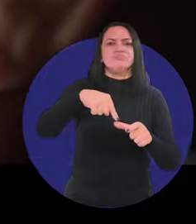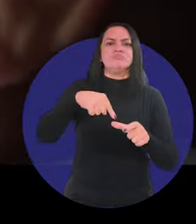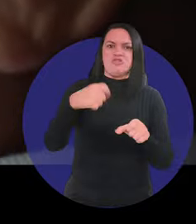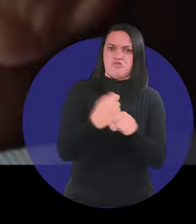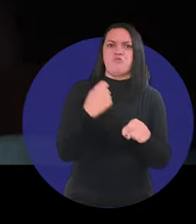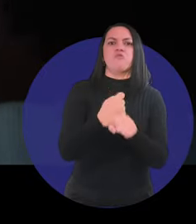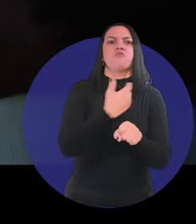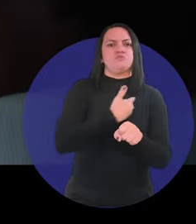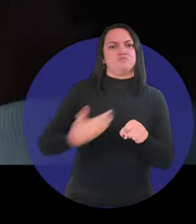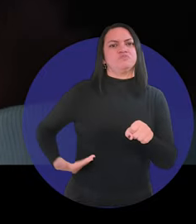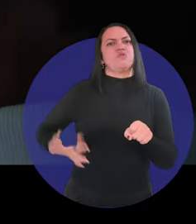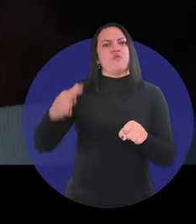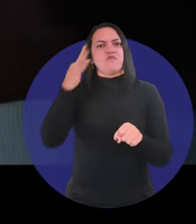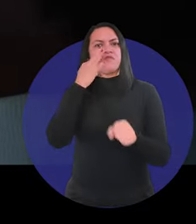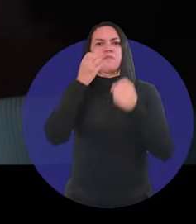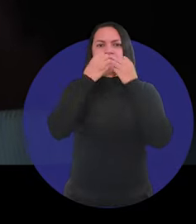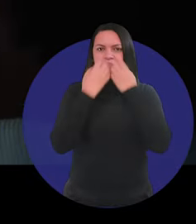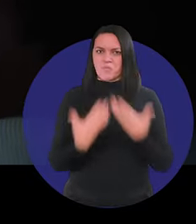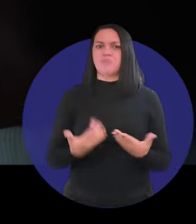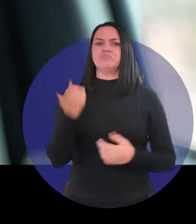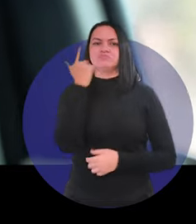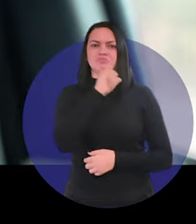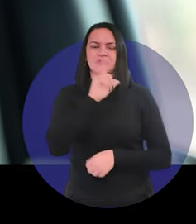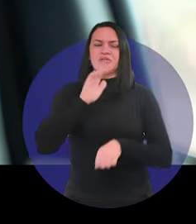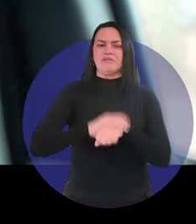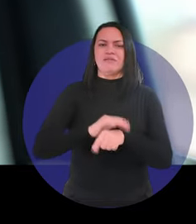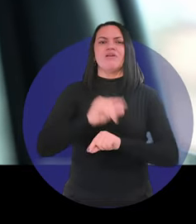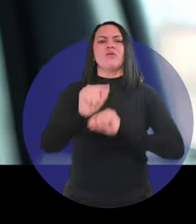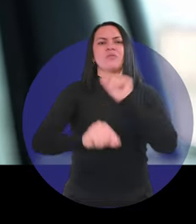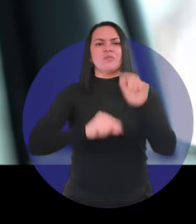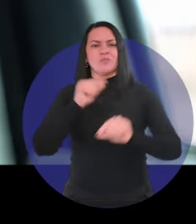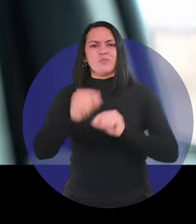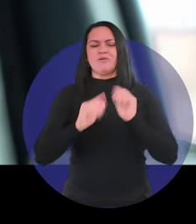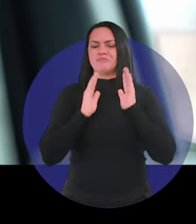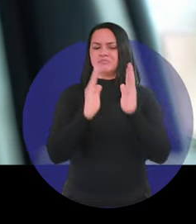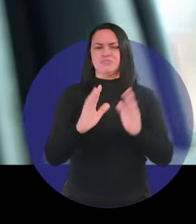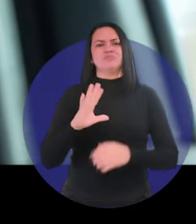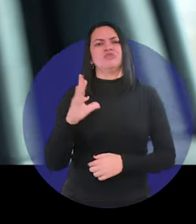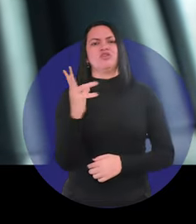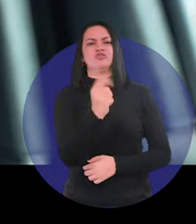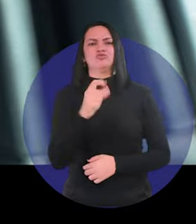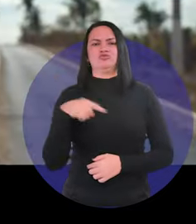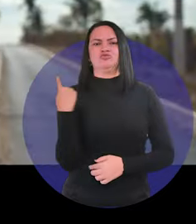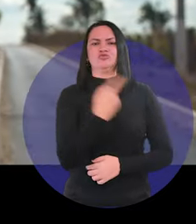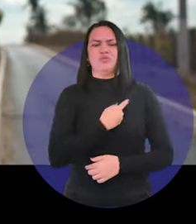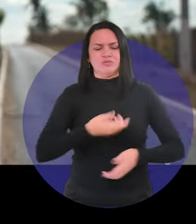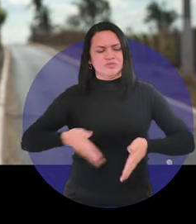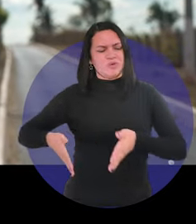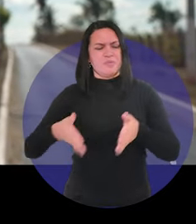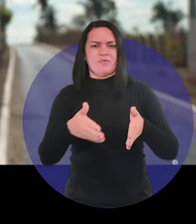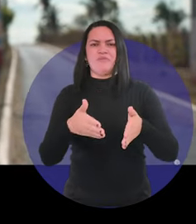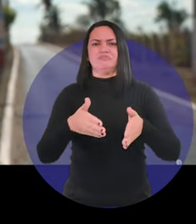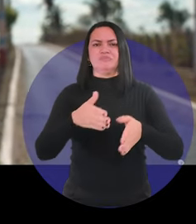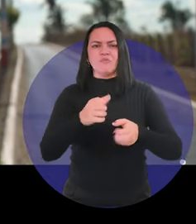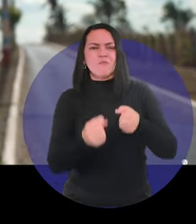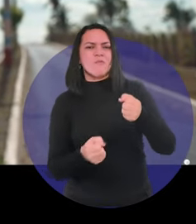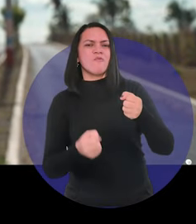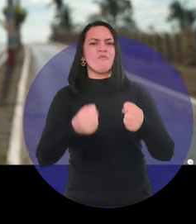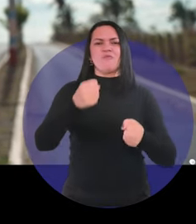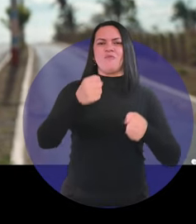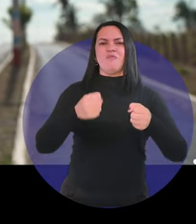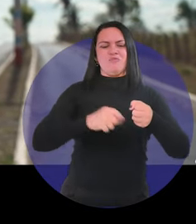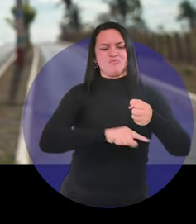fez a estrada de qualidade, estrada boa, que serve para todos nós que caminhamos para esse sertão.